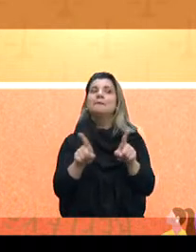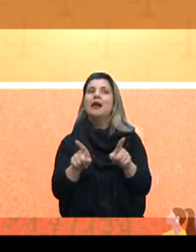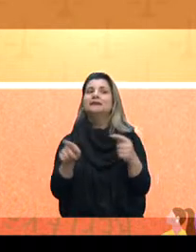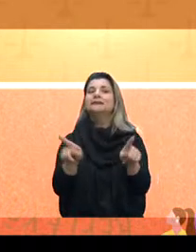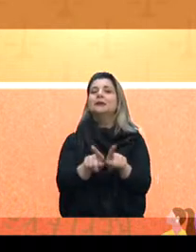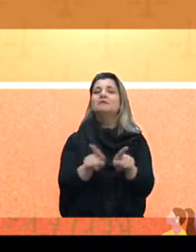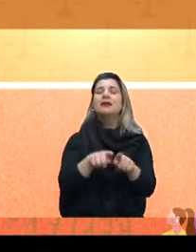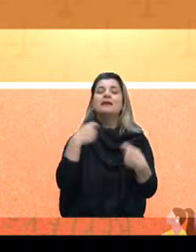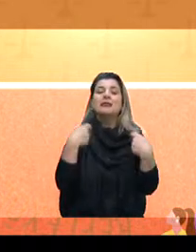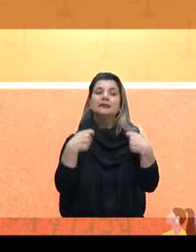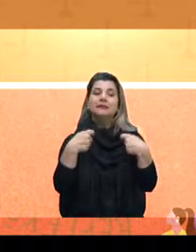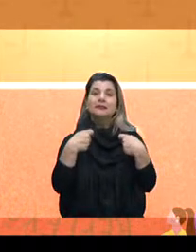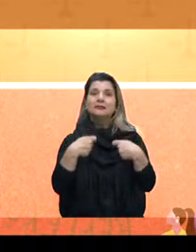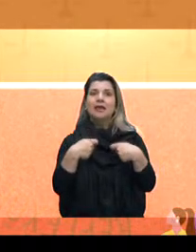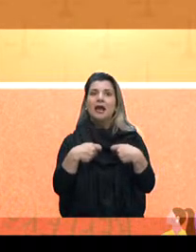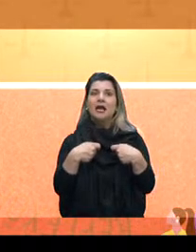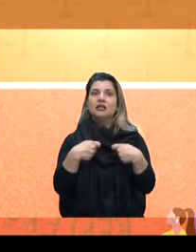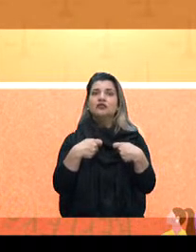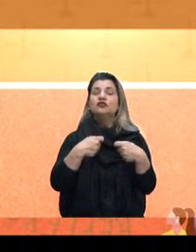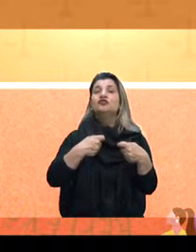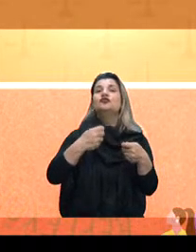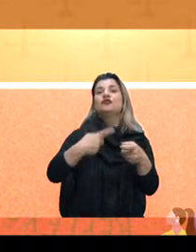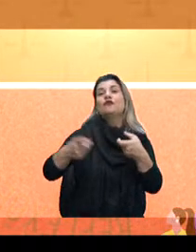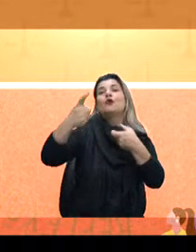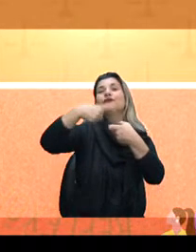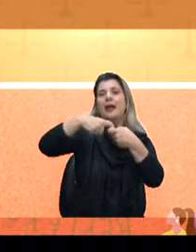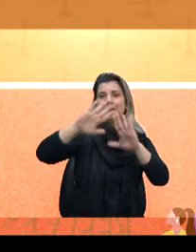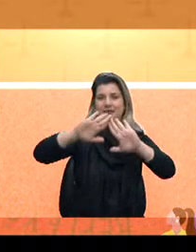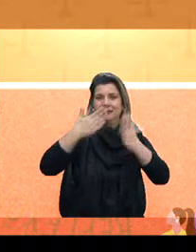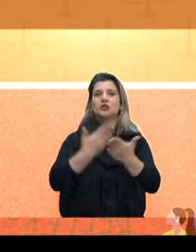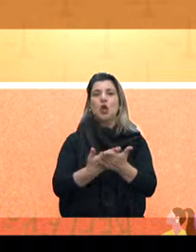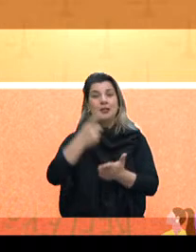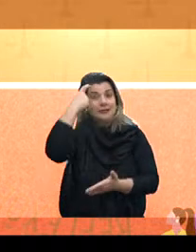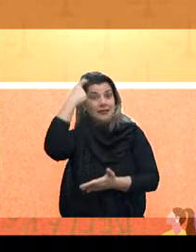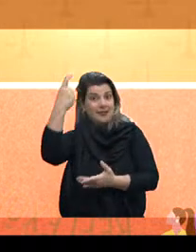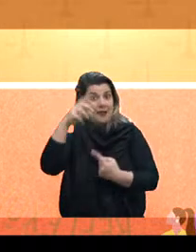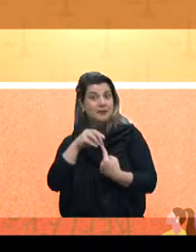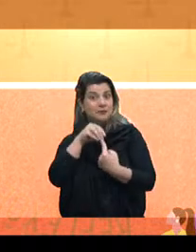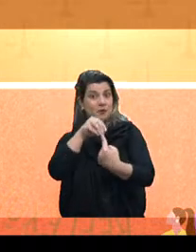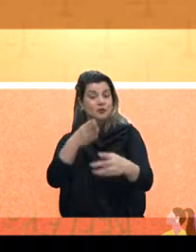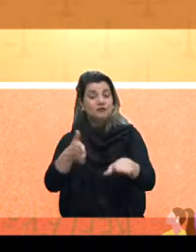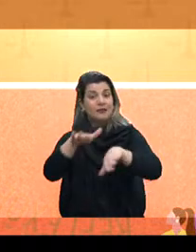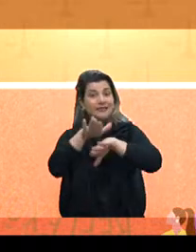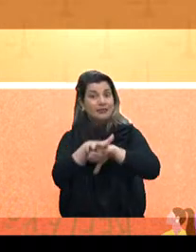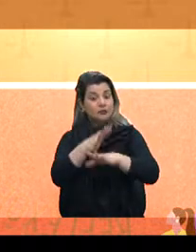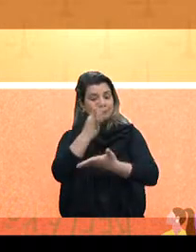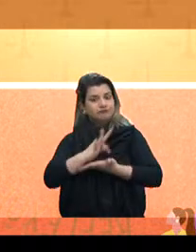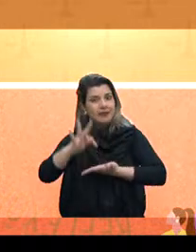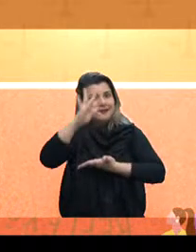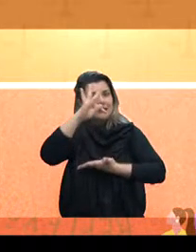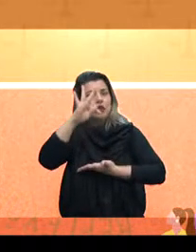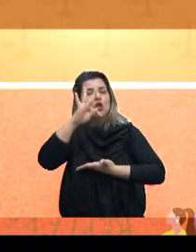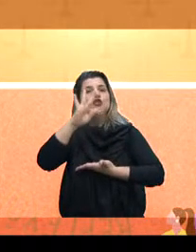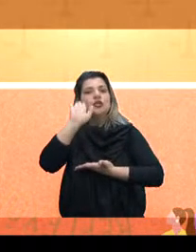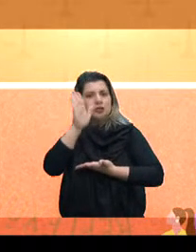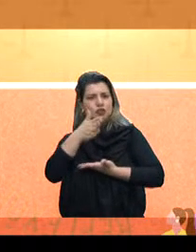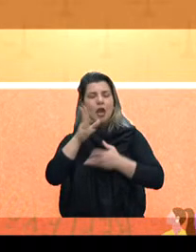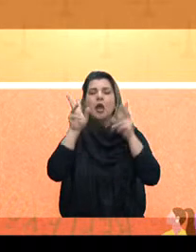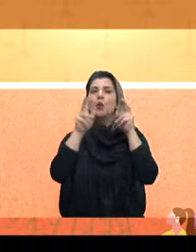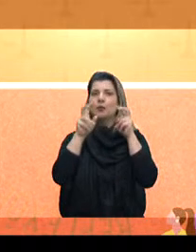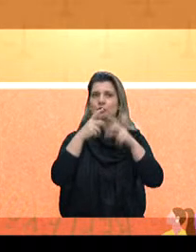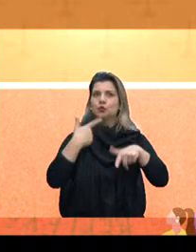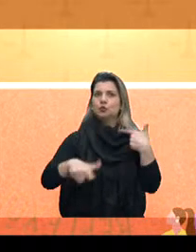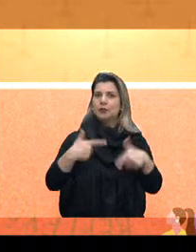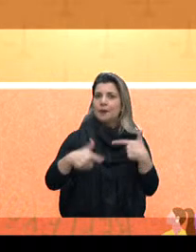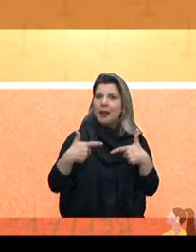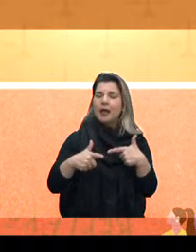necessidade de revisitarmos as nossas escolas. A ideia é principalmente da inclusão da tecnologia, que já é um tema que está sendo trabalhado pelo